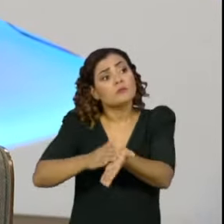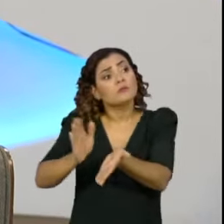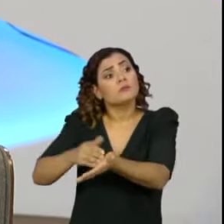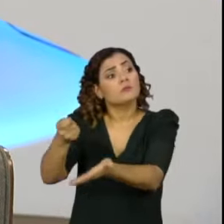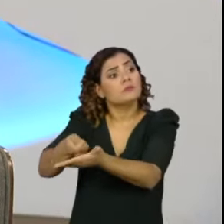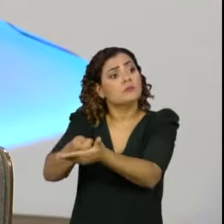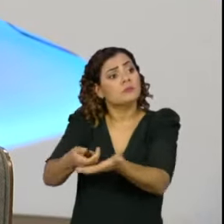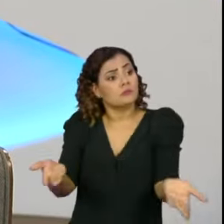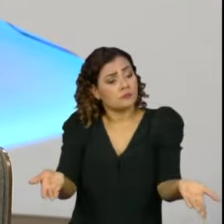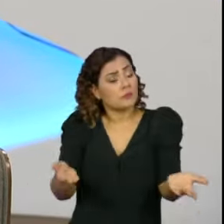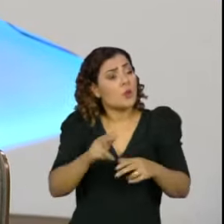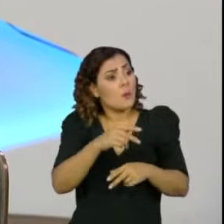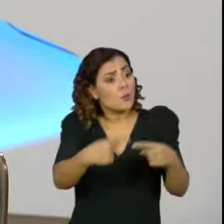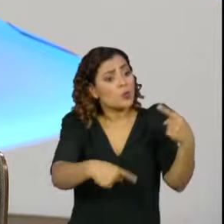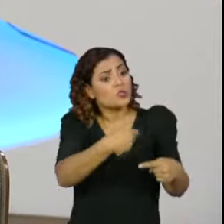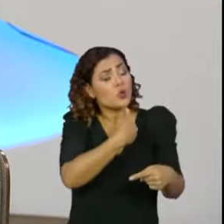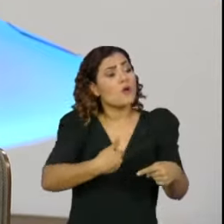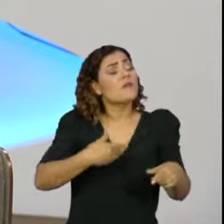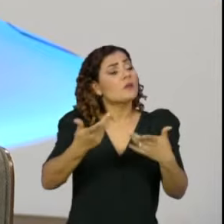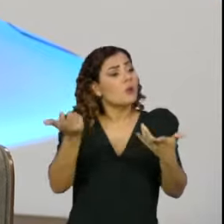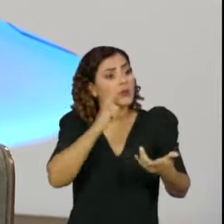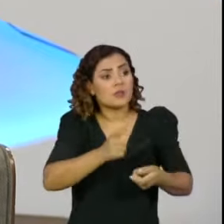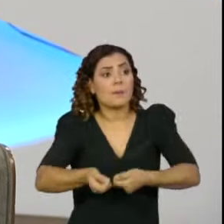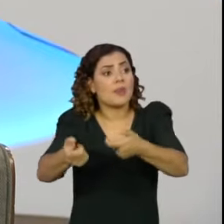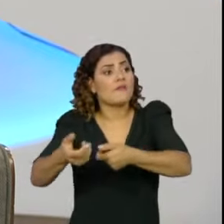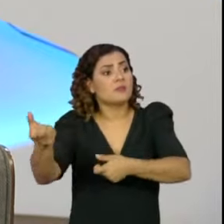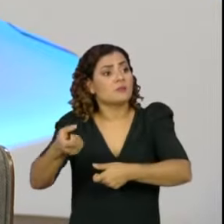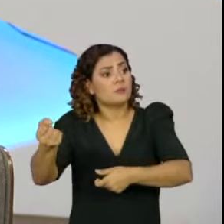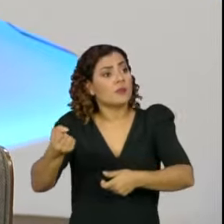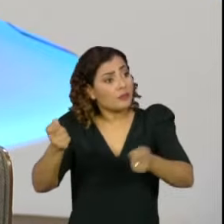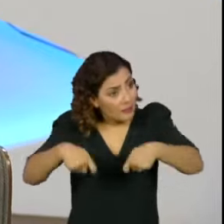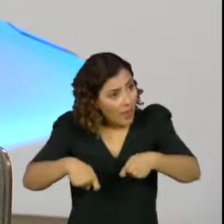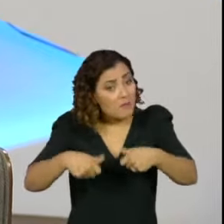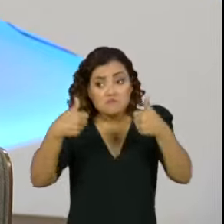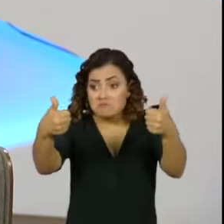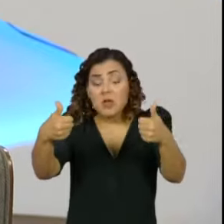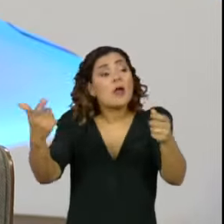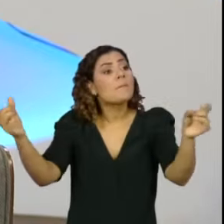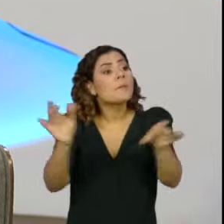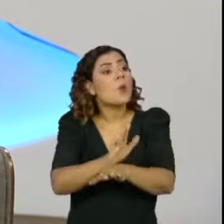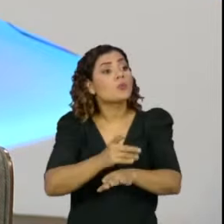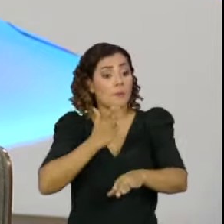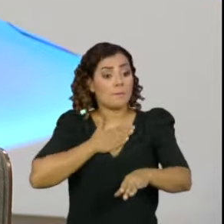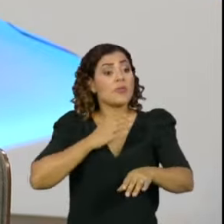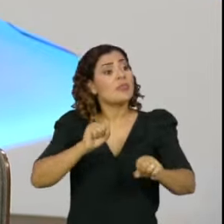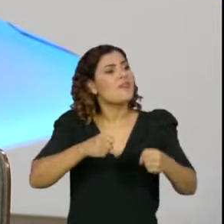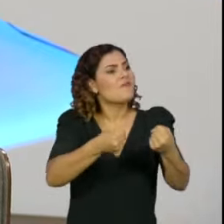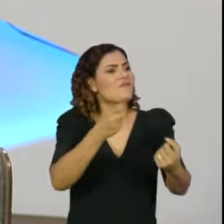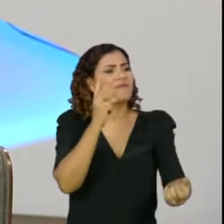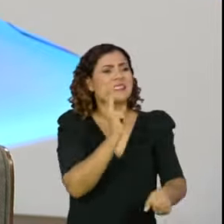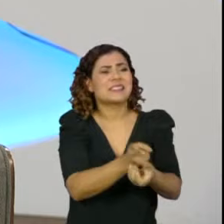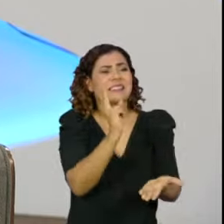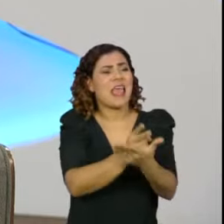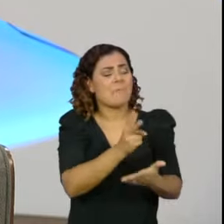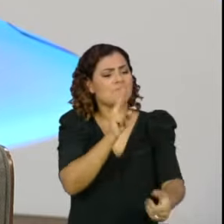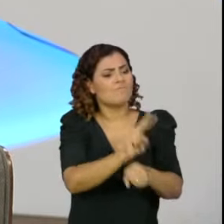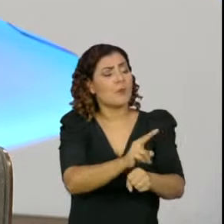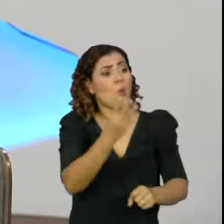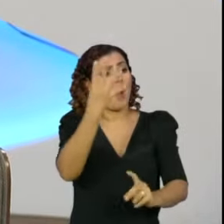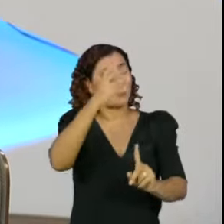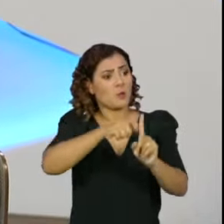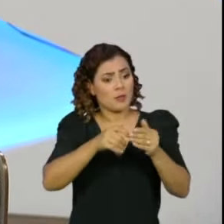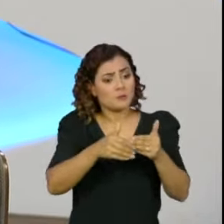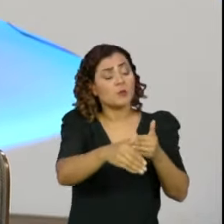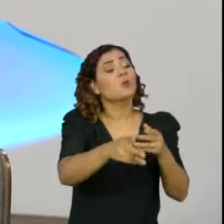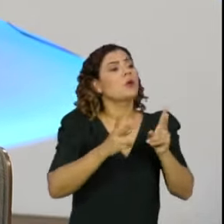política do governo para se ter um auxílio emergencial e depois concretizar algo que é a minha defesa e será a defesa nesses próximos quatro meses